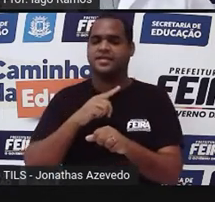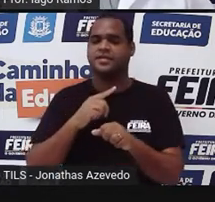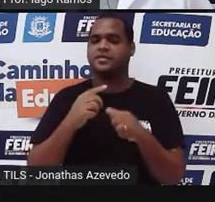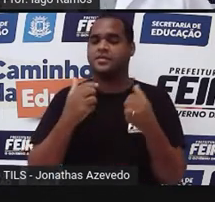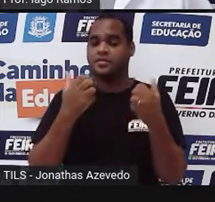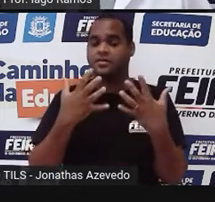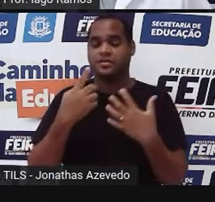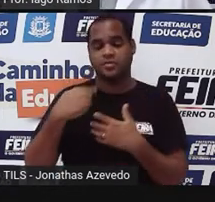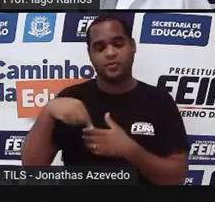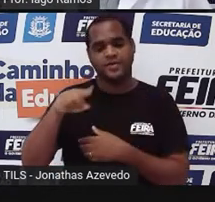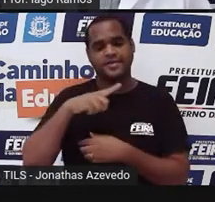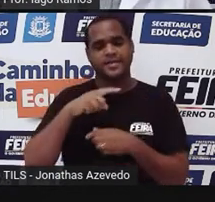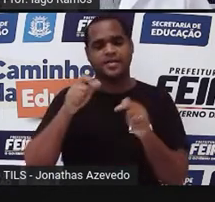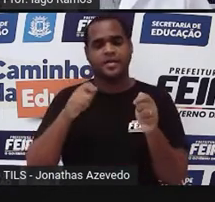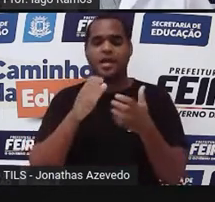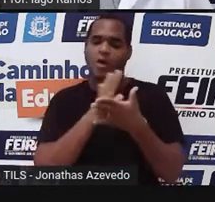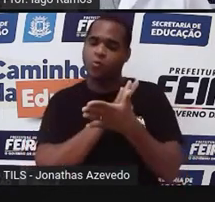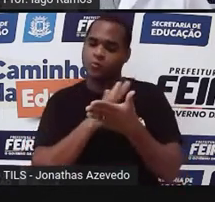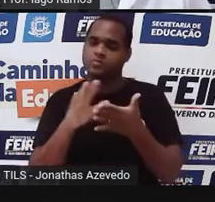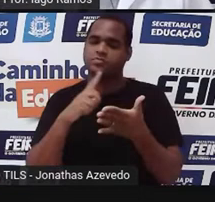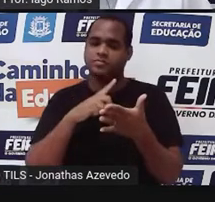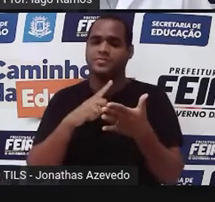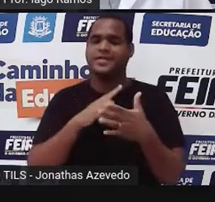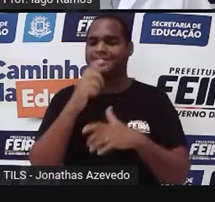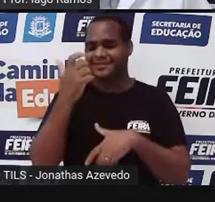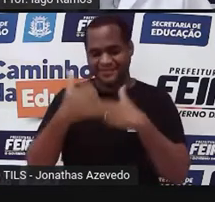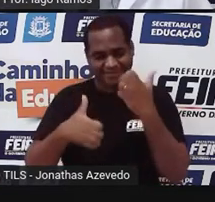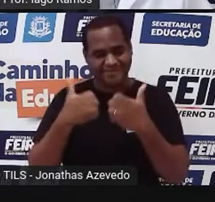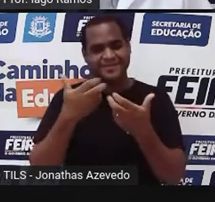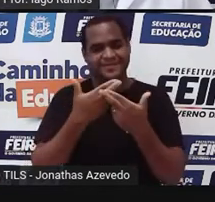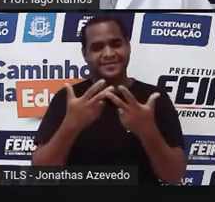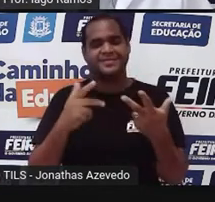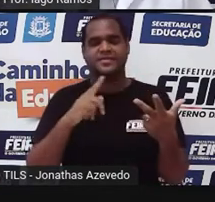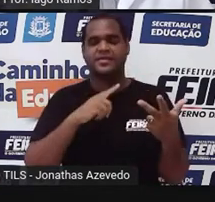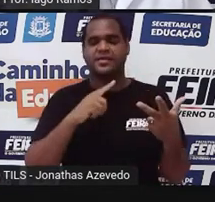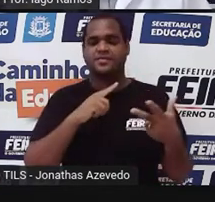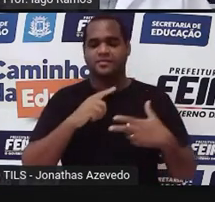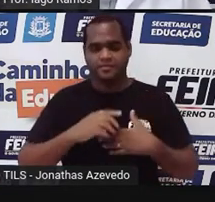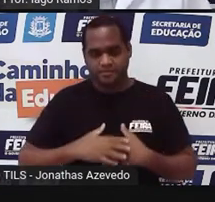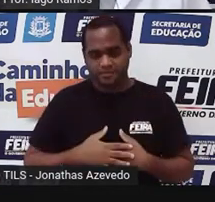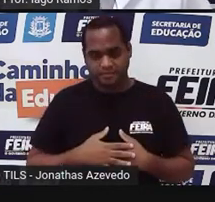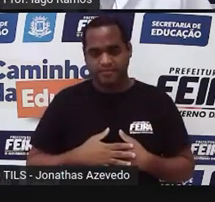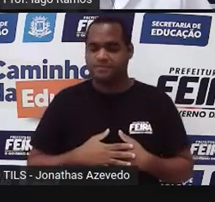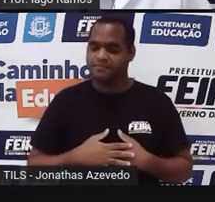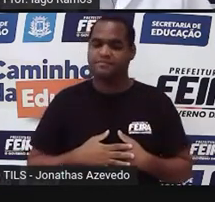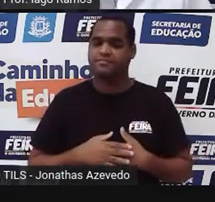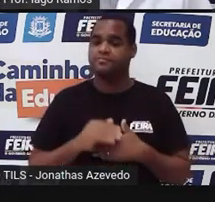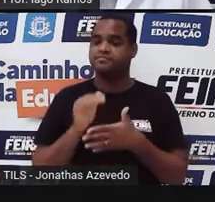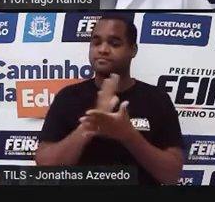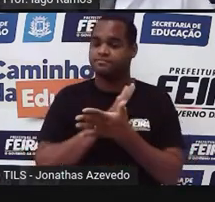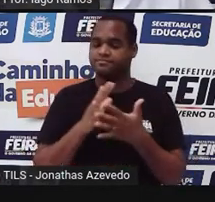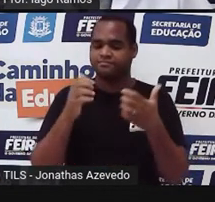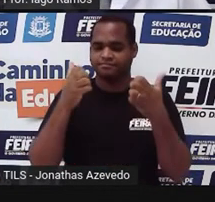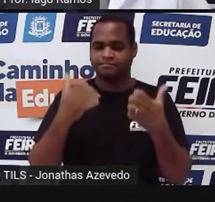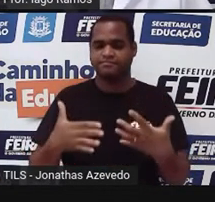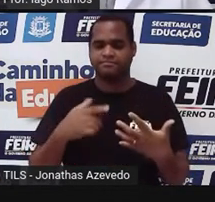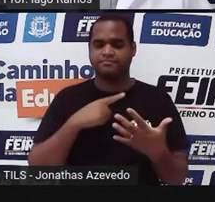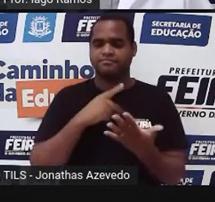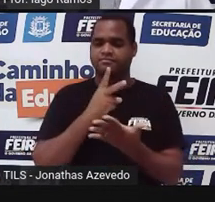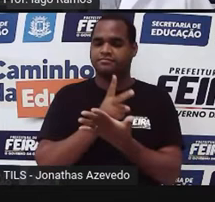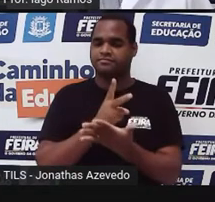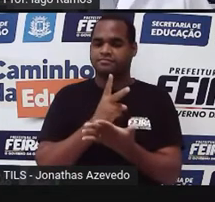a algumas aulas fazendo isso, tá bom? E essa aula segue, né? Continuando ainda